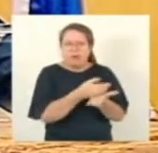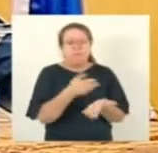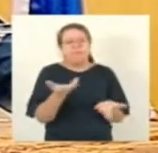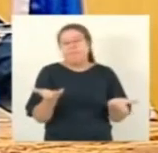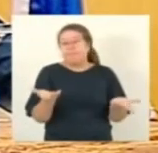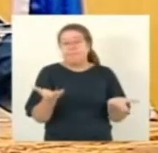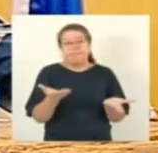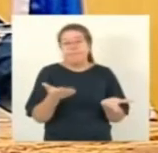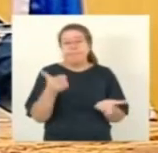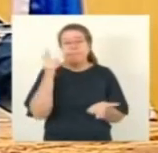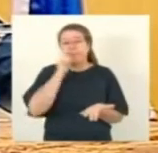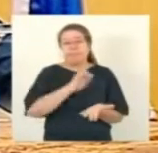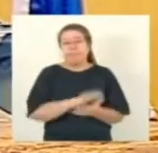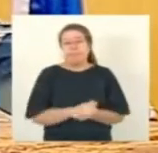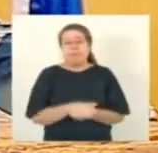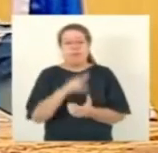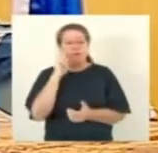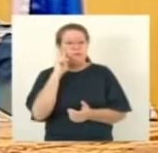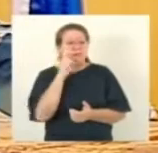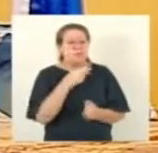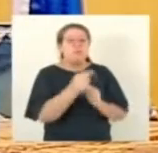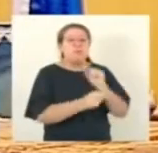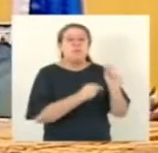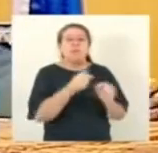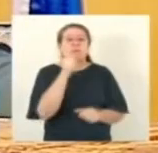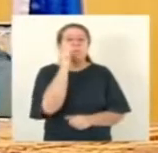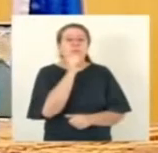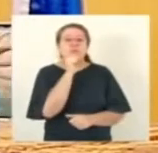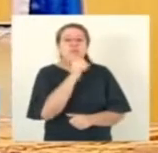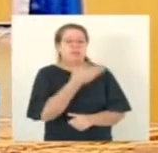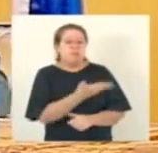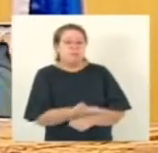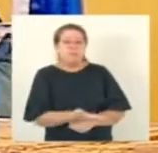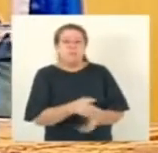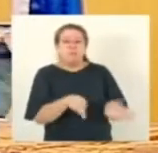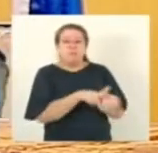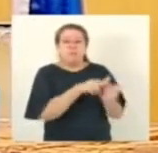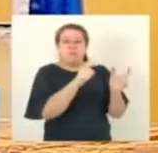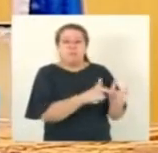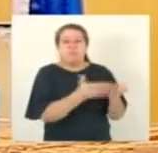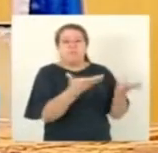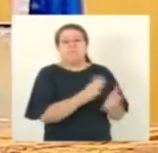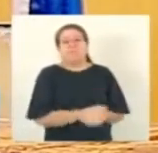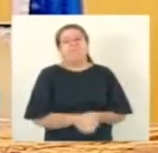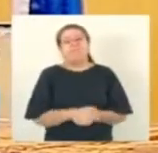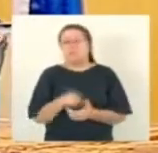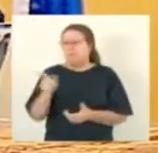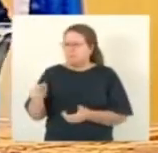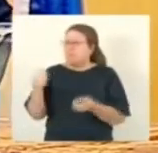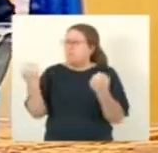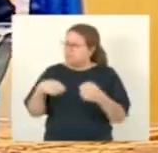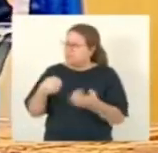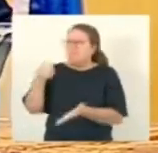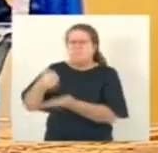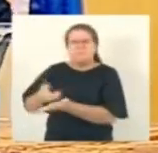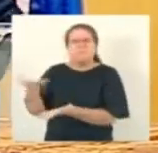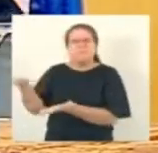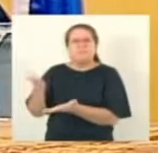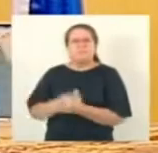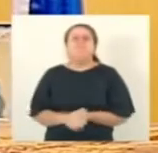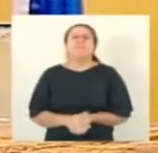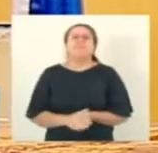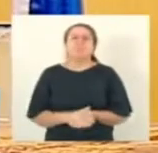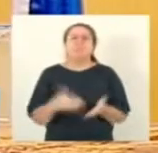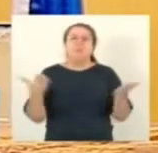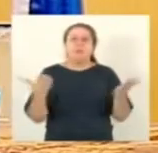Isso é um fato muito grave. Arthur Duval, que você pague com firmeza. Agora, pessoal, às 10 horas e 29 minutos,